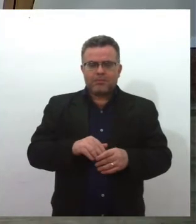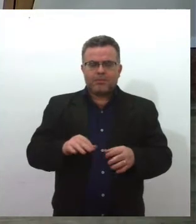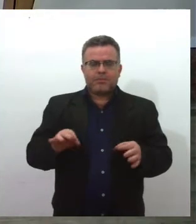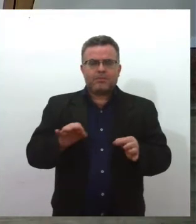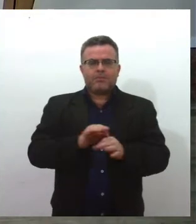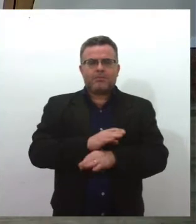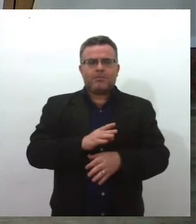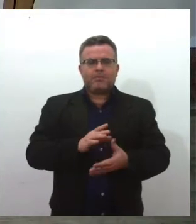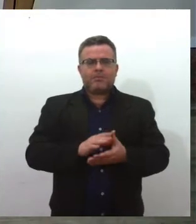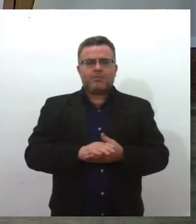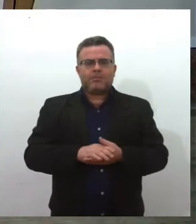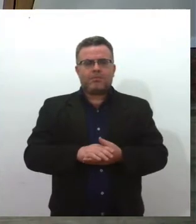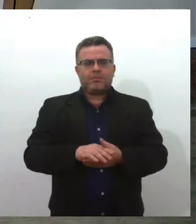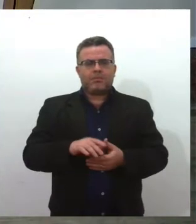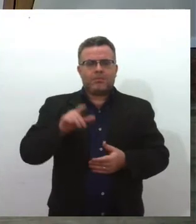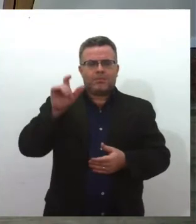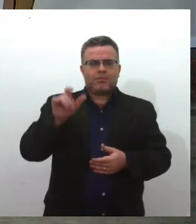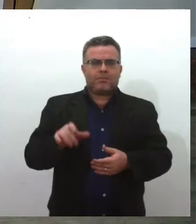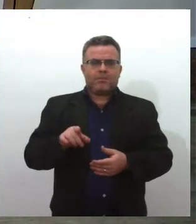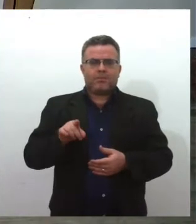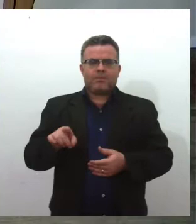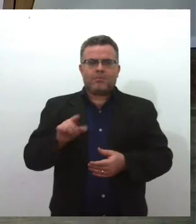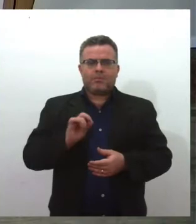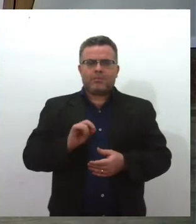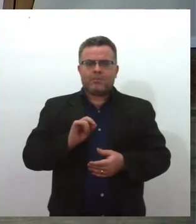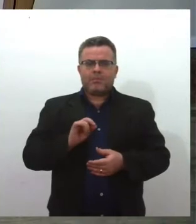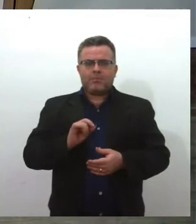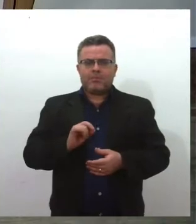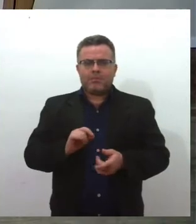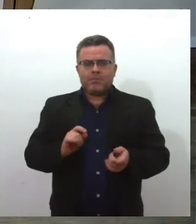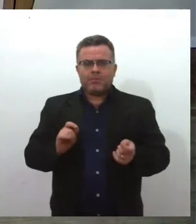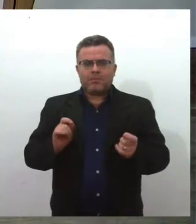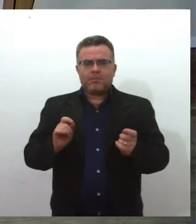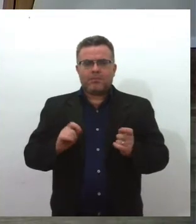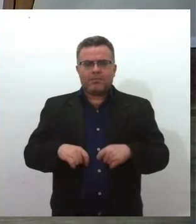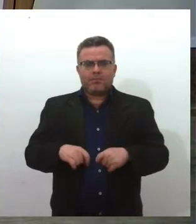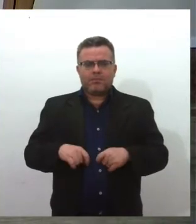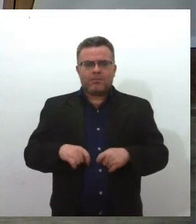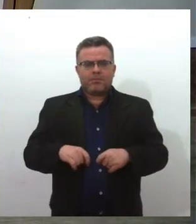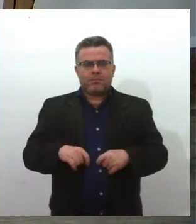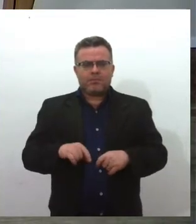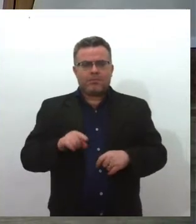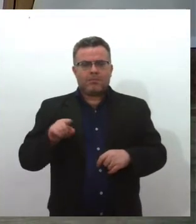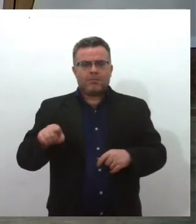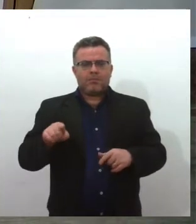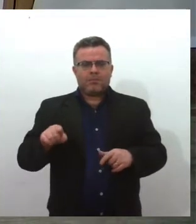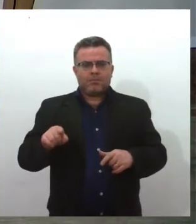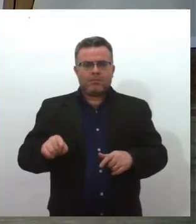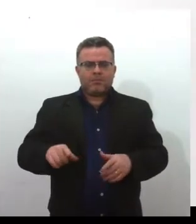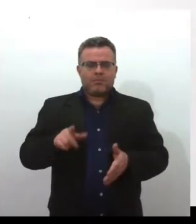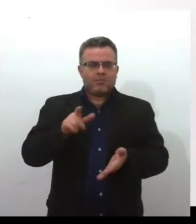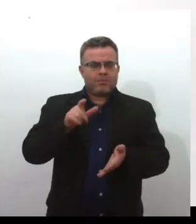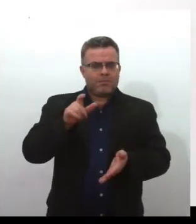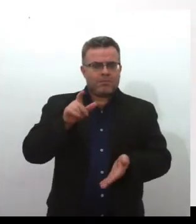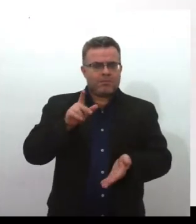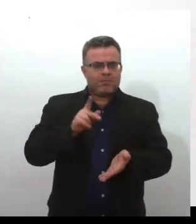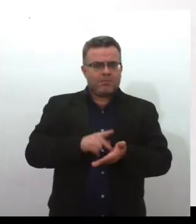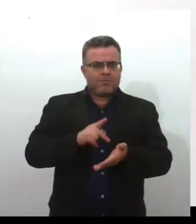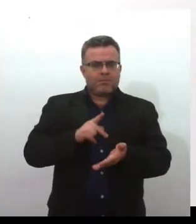Antonieta de Barros, me permite? Sim. Ela foi protagonista